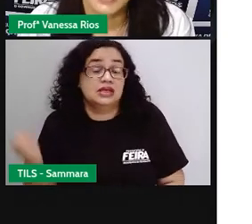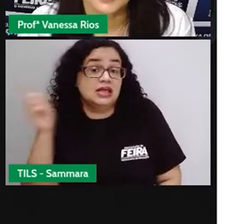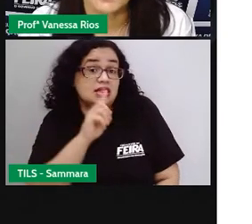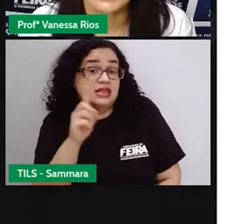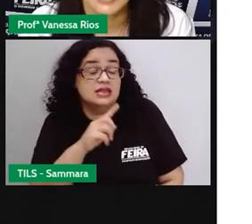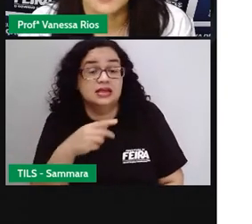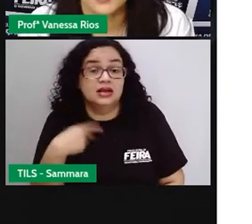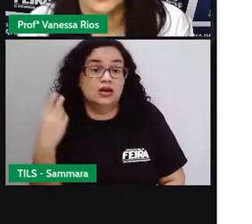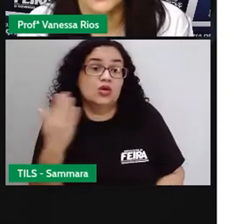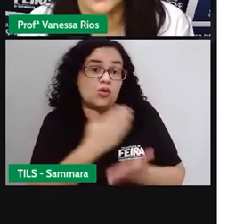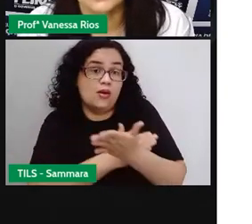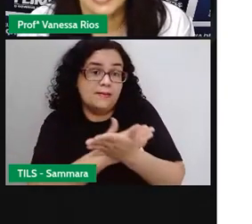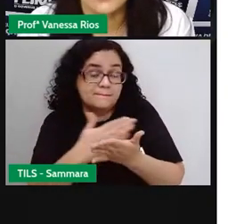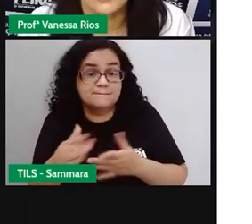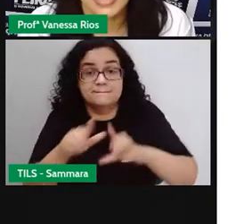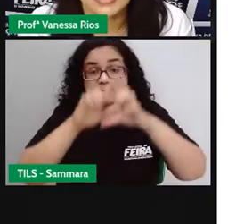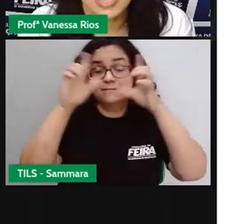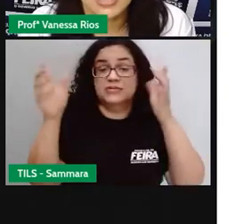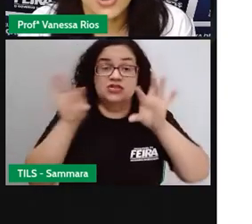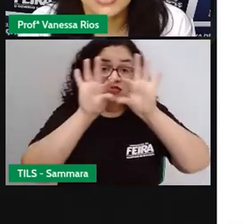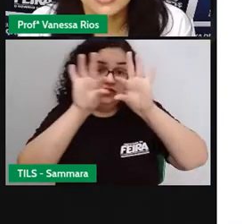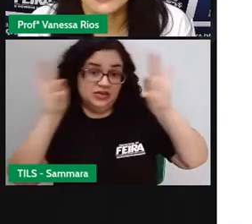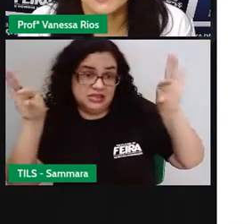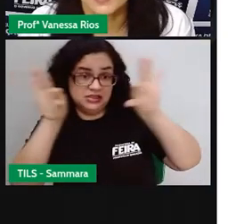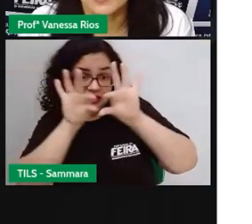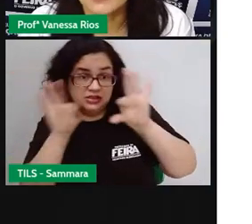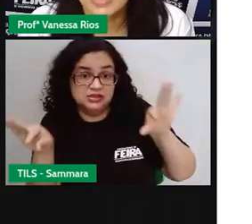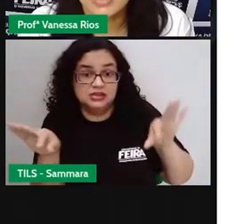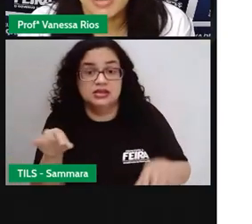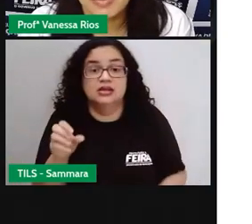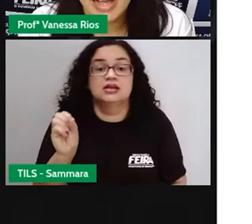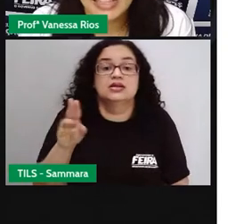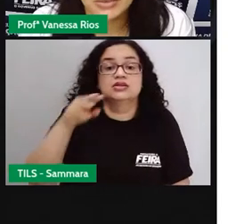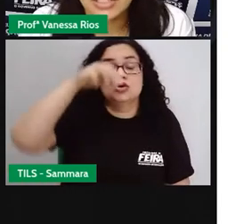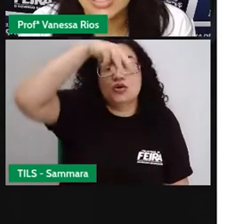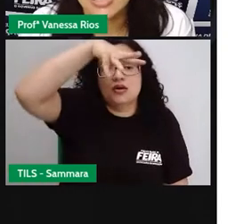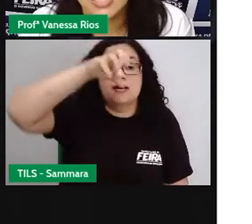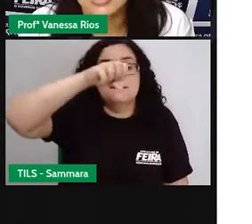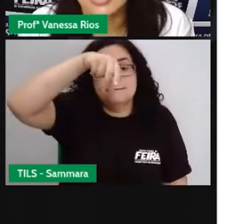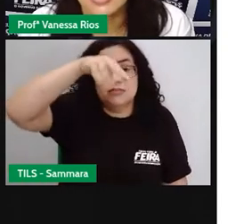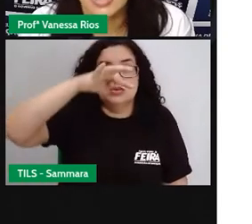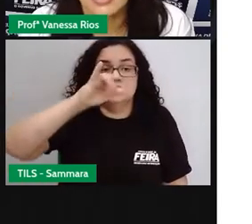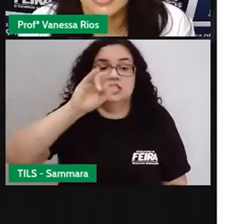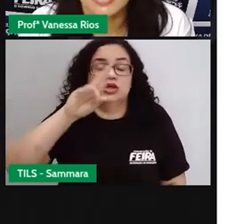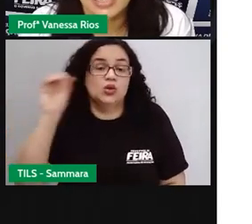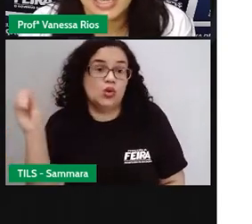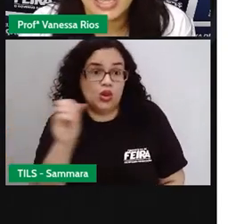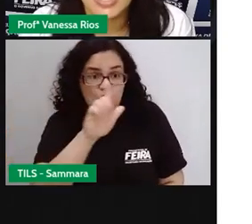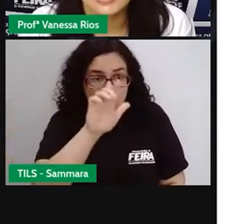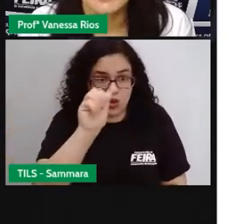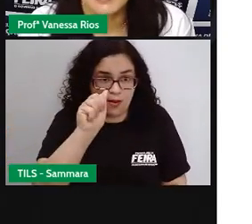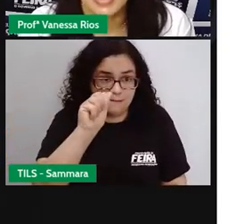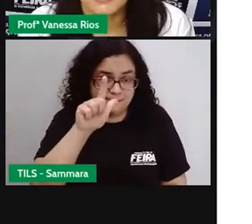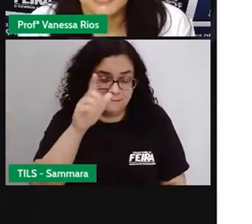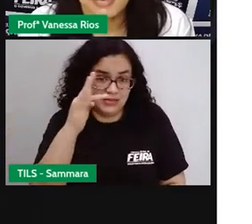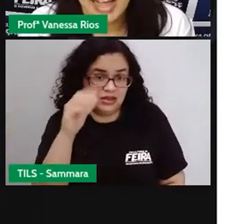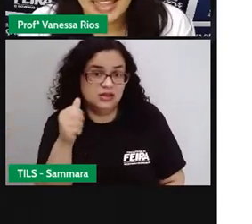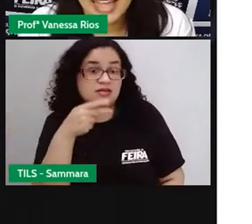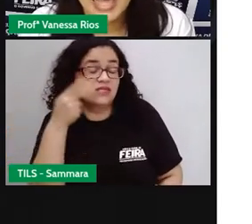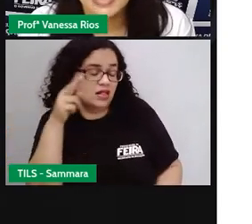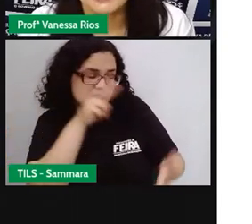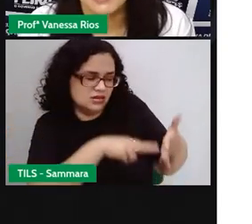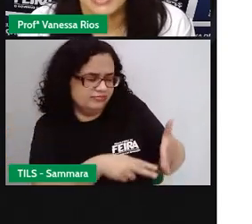Pra começar, a Pró colocou essa frase aí, escrita por Monteiro Lobado, que diz assim, quem não lê, mal